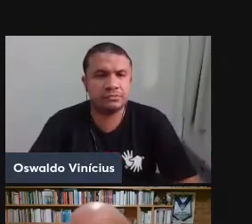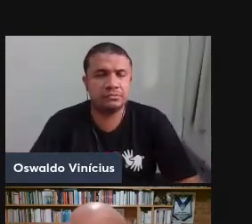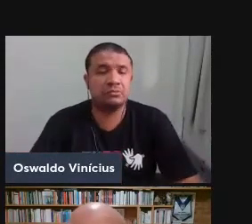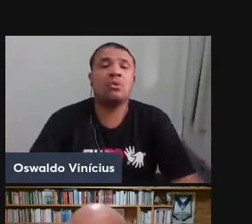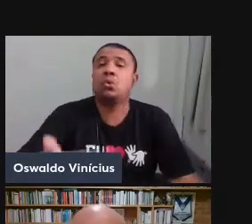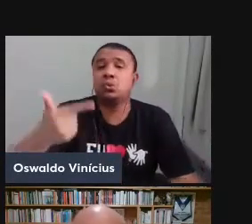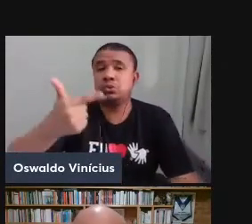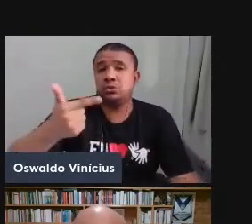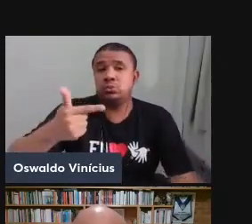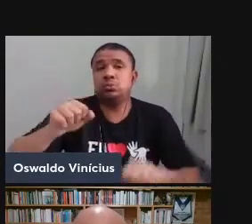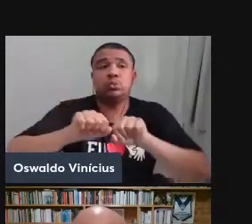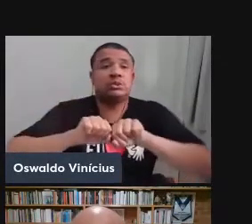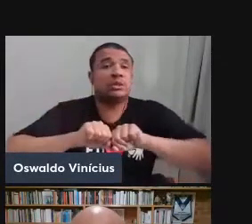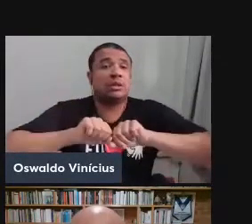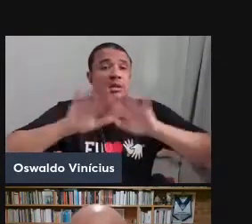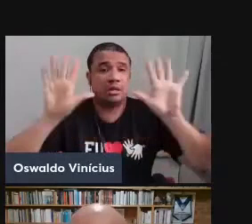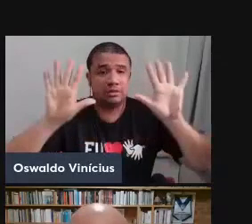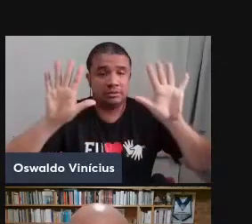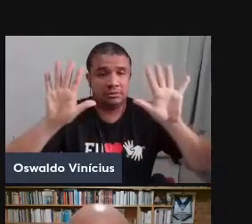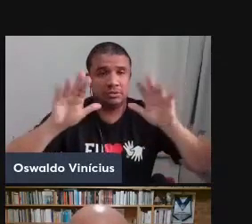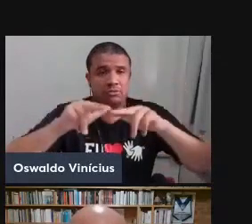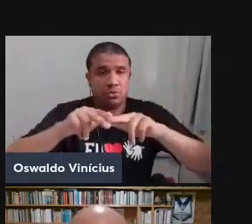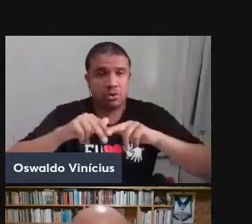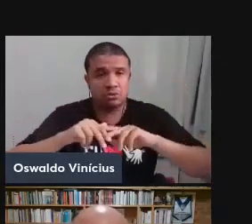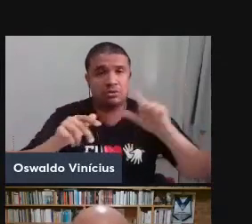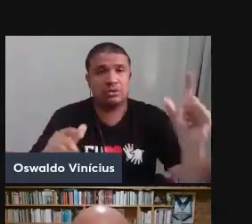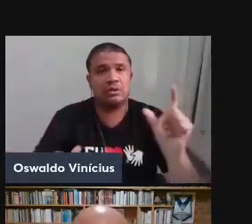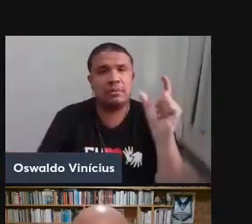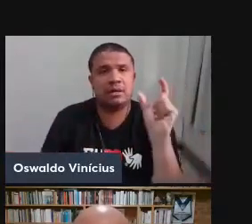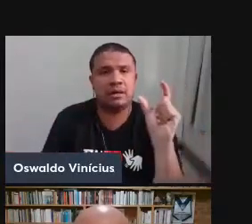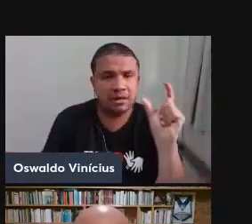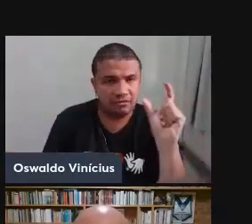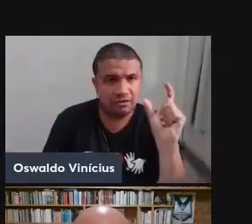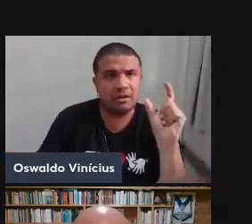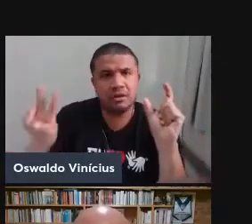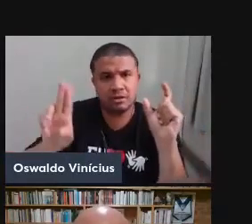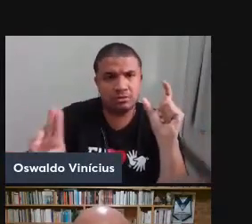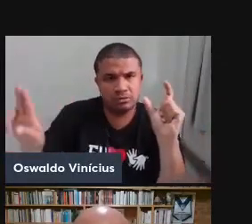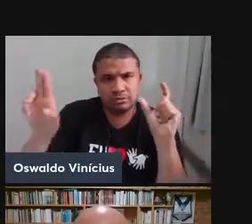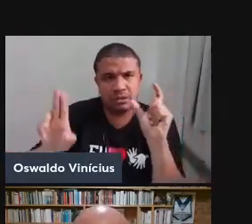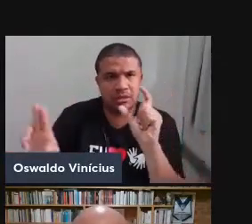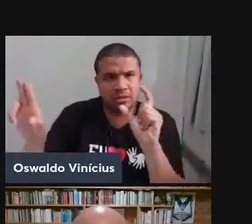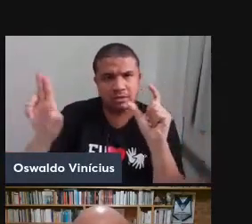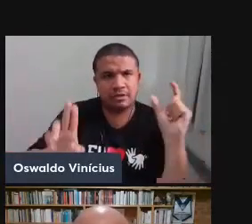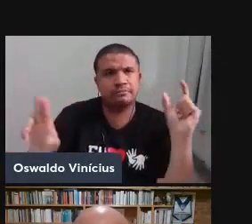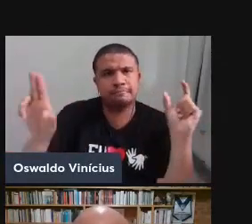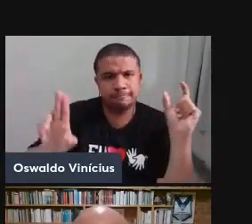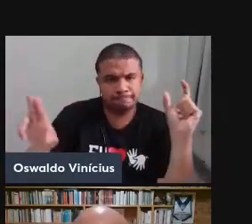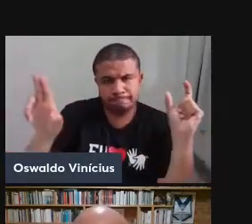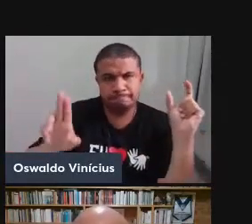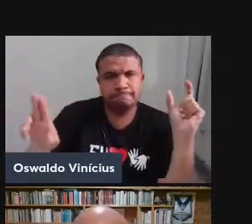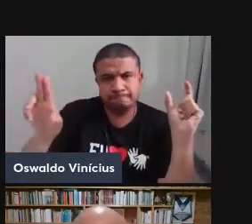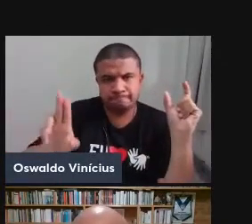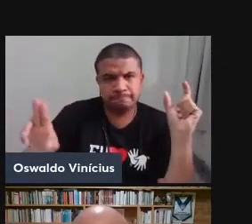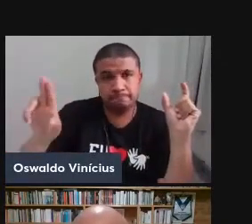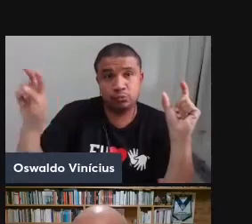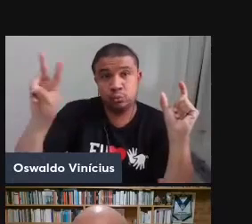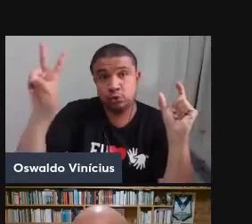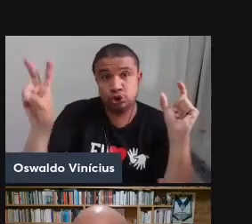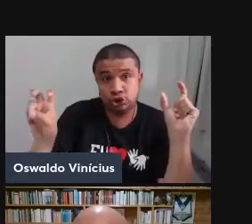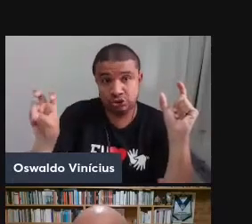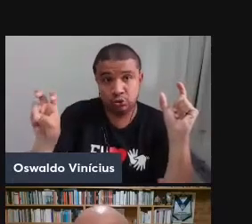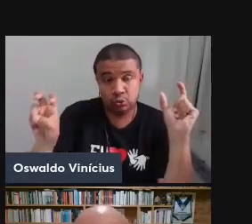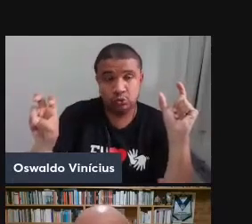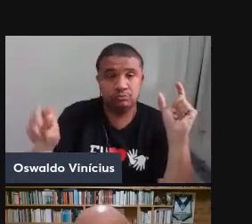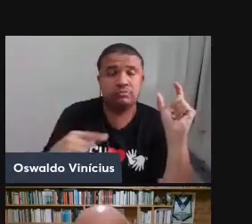esclarecimento é em torno da palavra que eu usei com destaque no título dessa